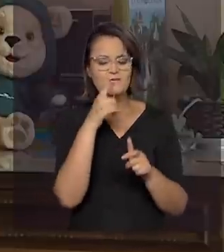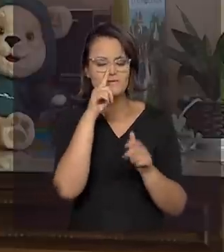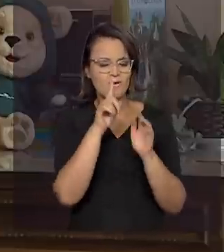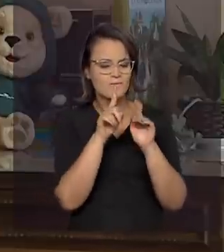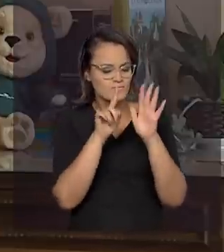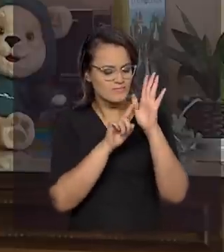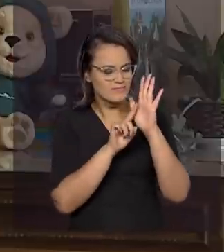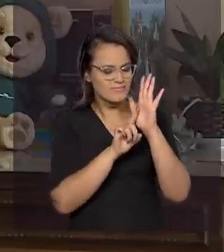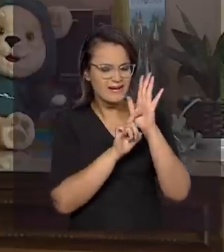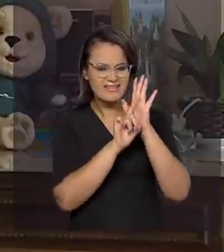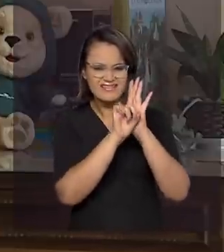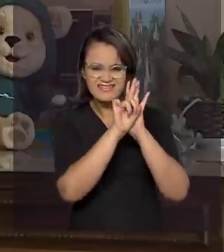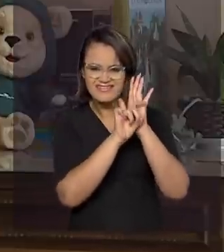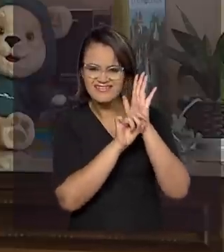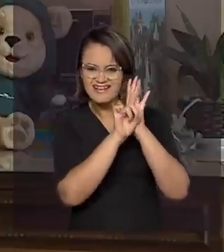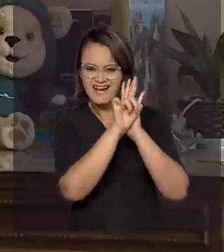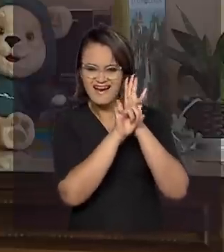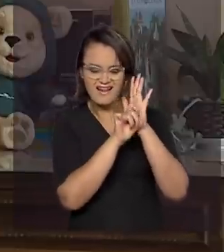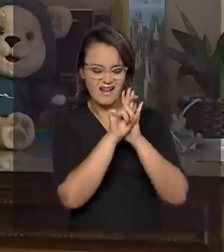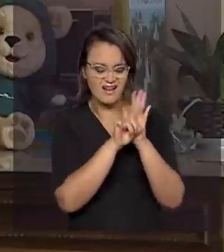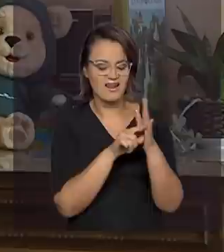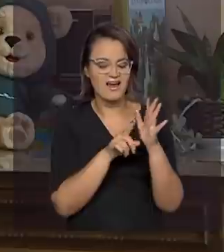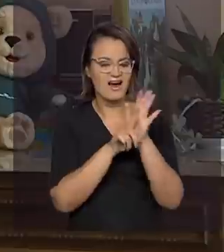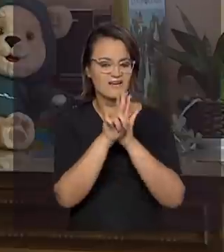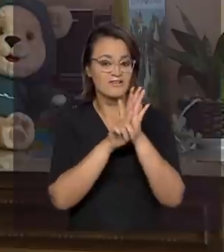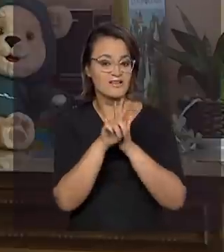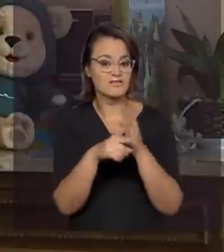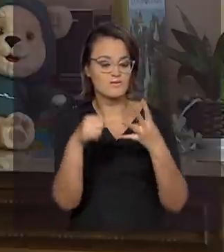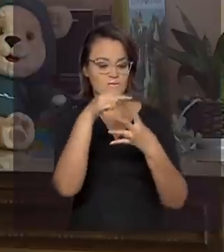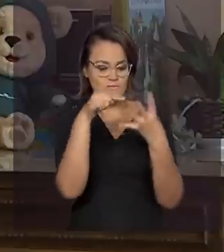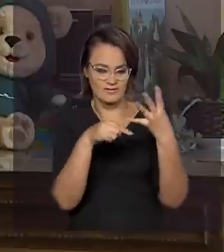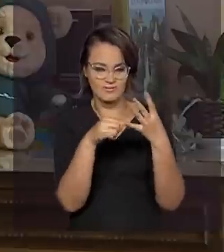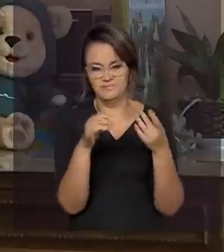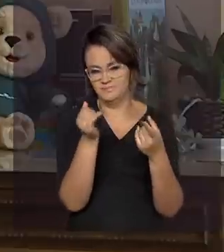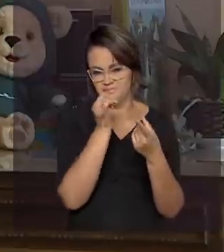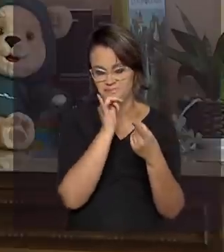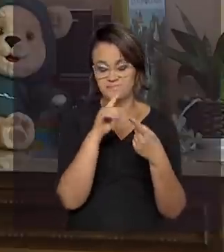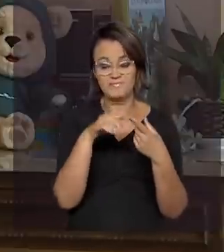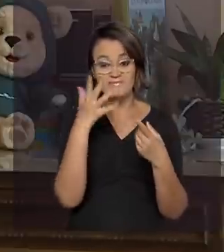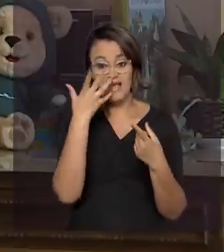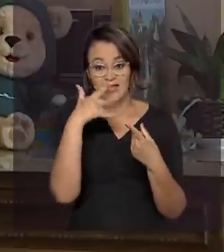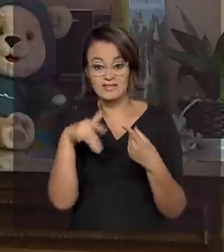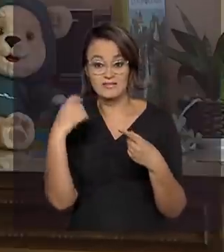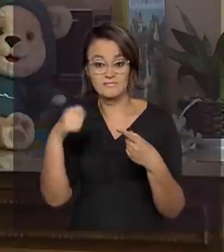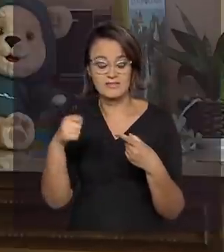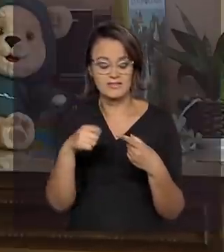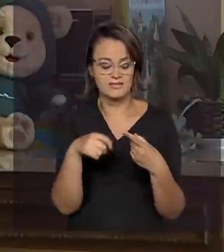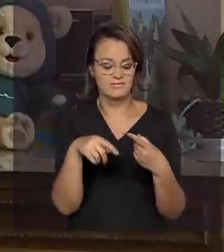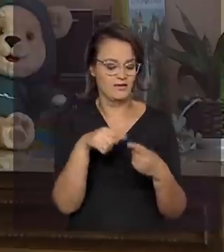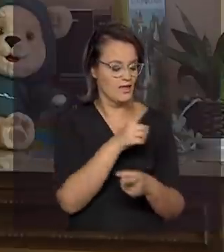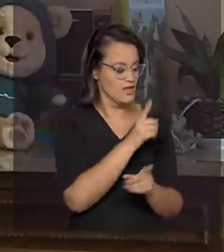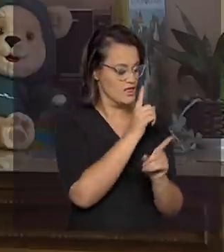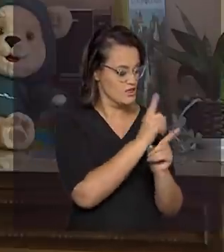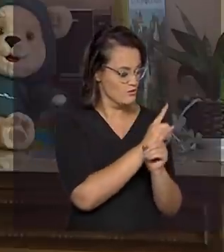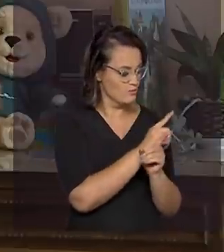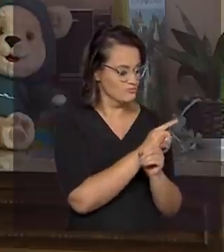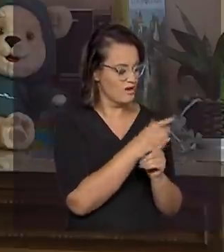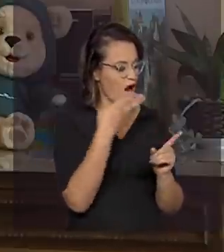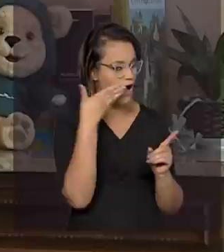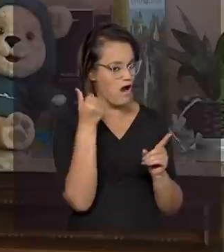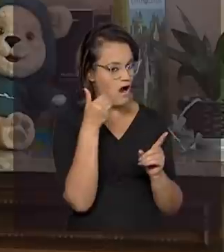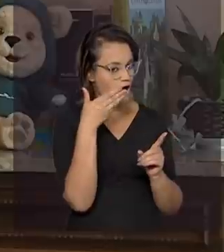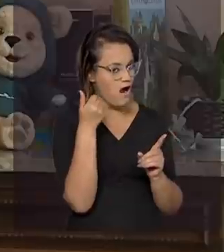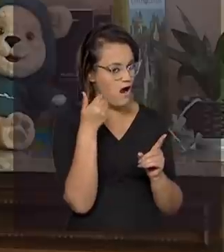que leva em consideração quatro processos gerais. O primeiro, a criança, ela tem de ser capaz de localizar e extrair uma